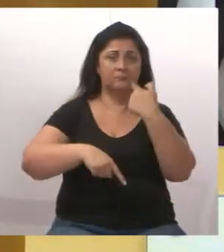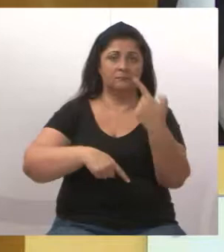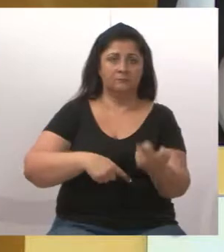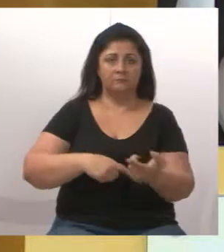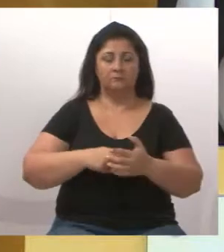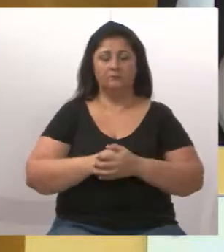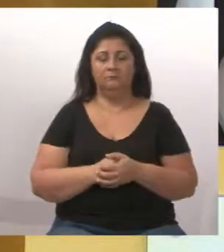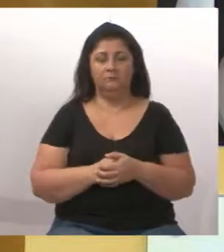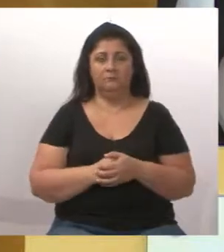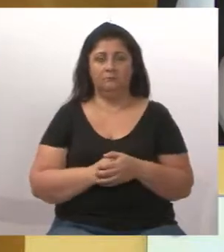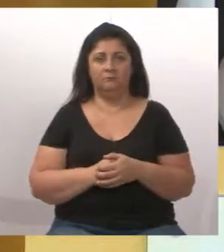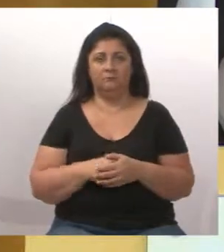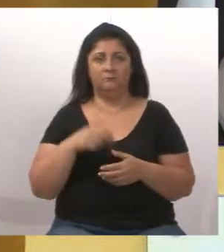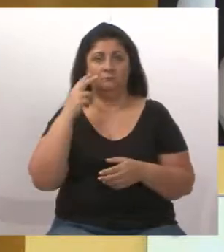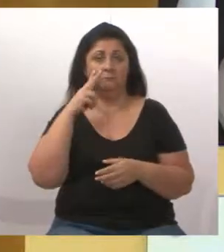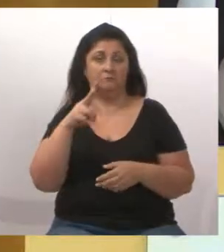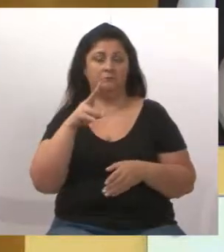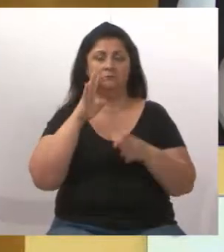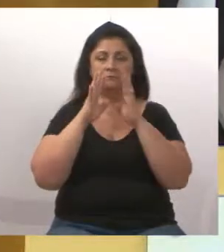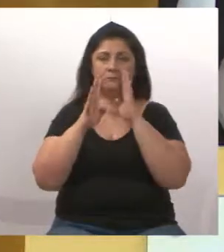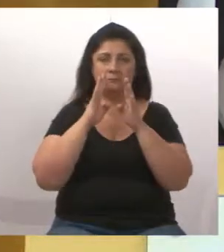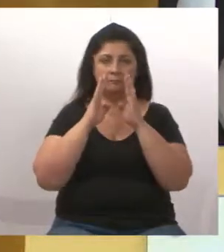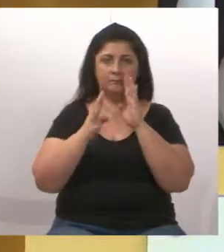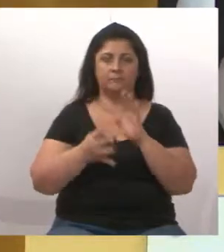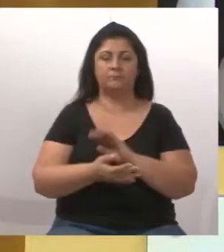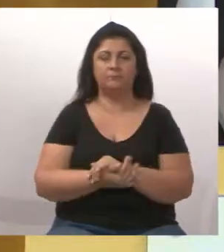você que vai acompanhar pelas redes sociais.